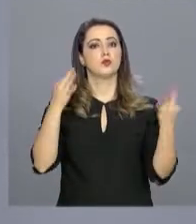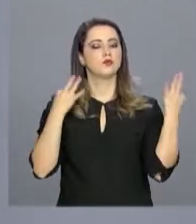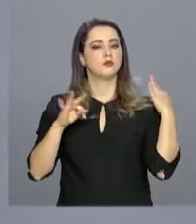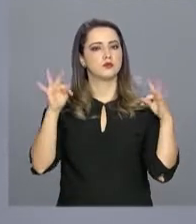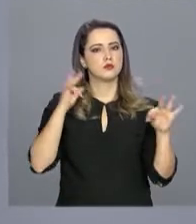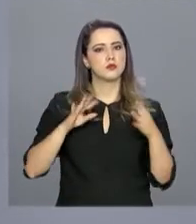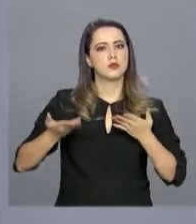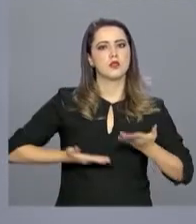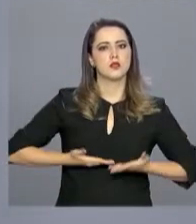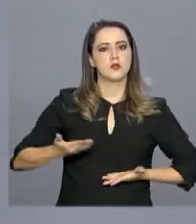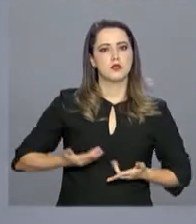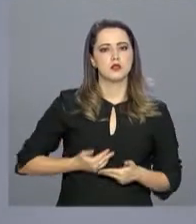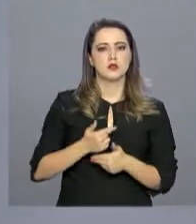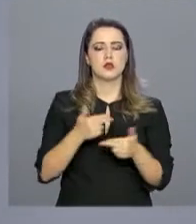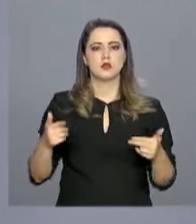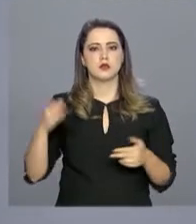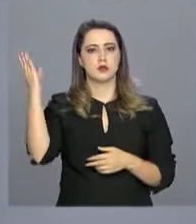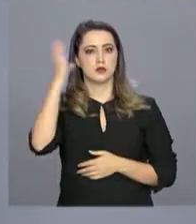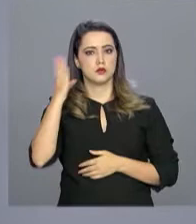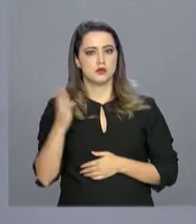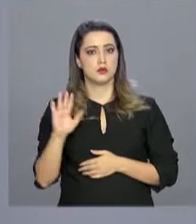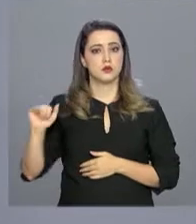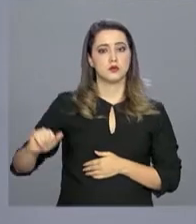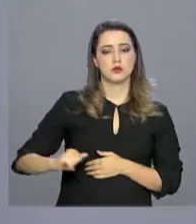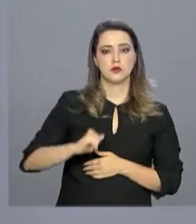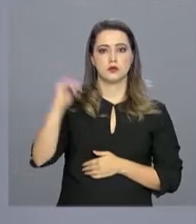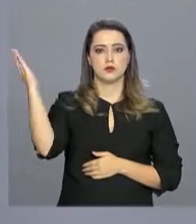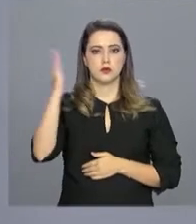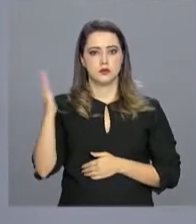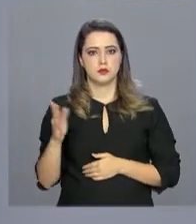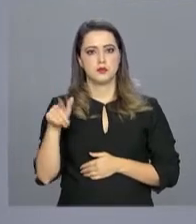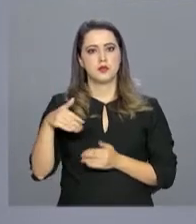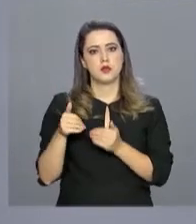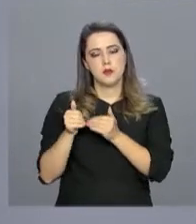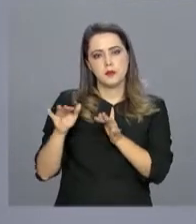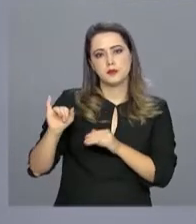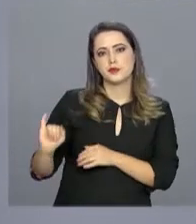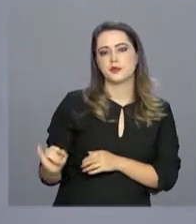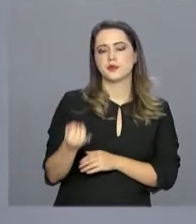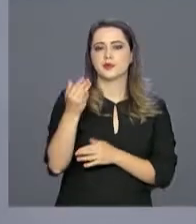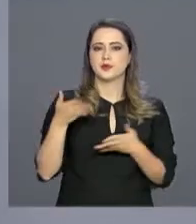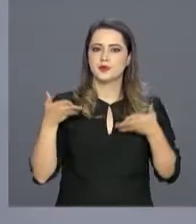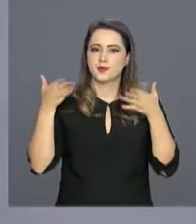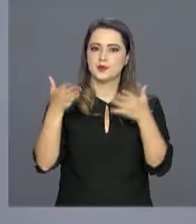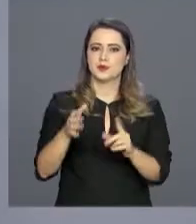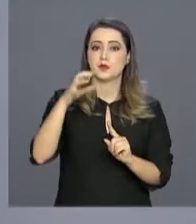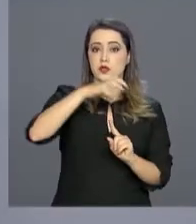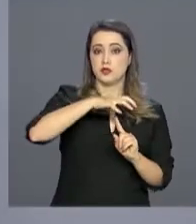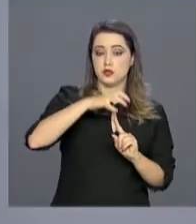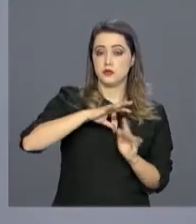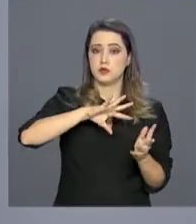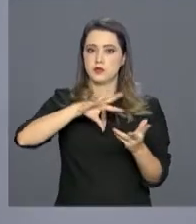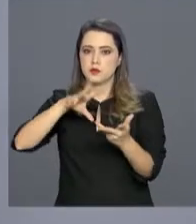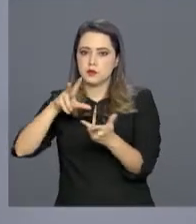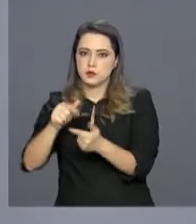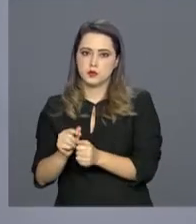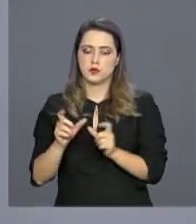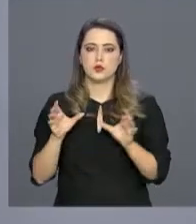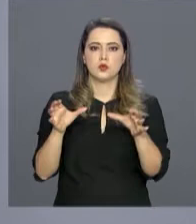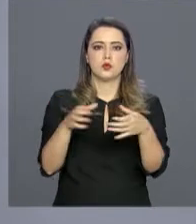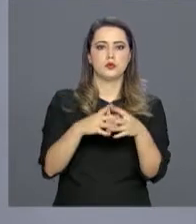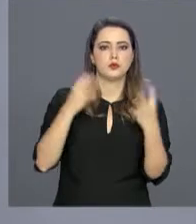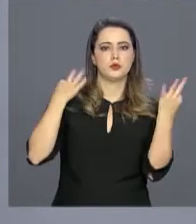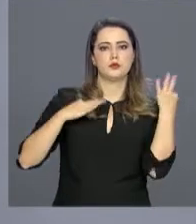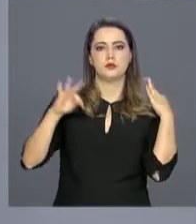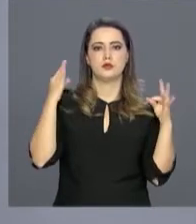turísticos, serviços e produtos brasileiros no exterior. Está aberta a oportunidade de participar de feiras internacionais do